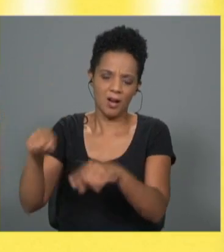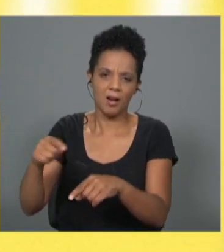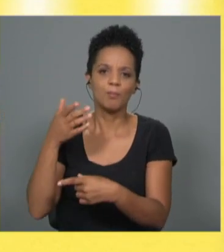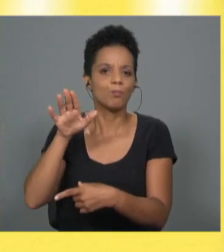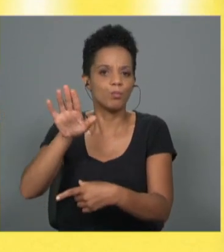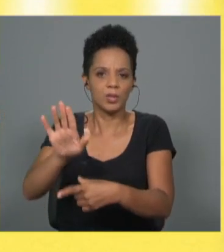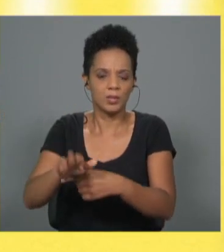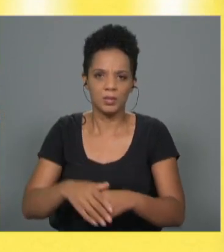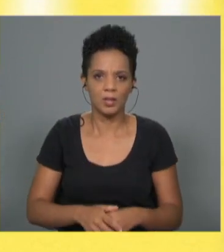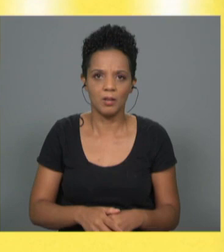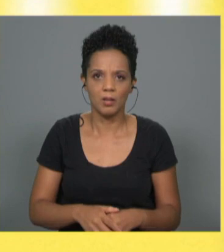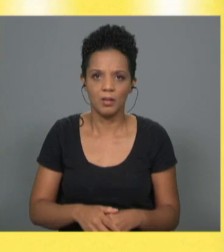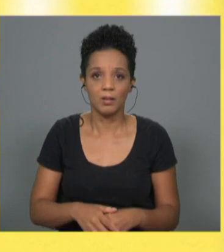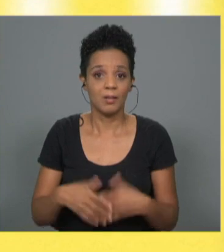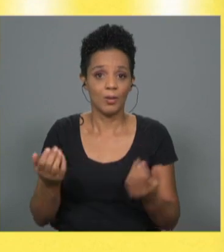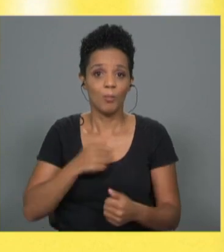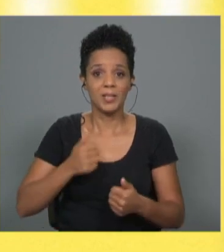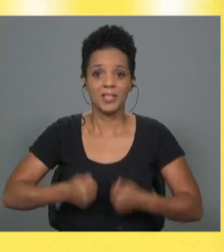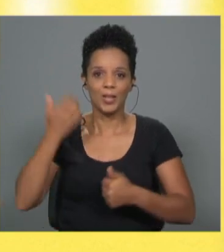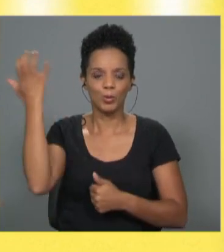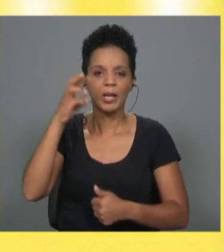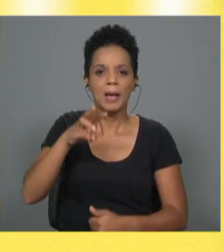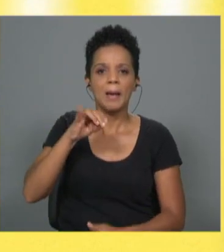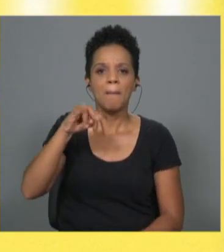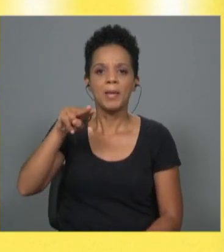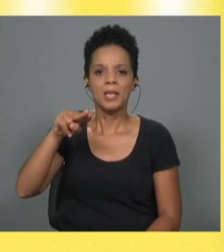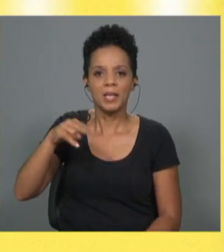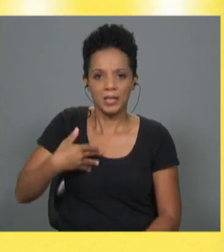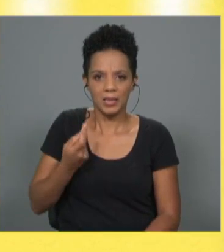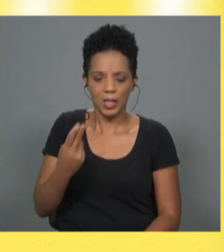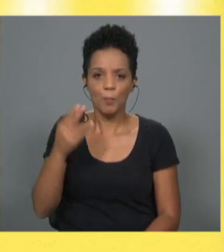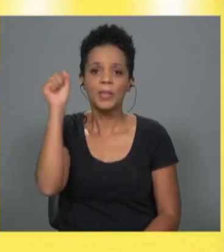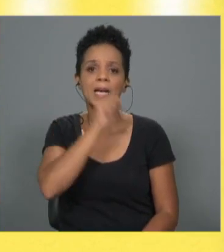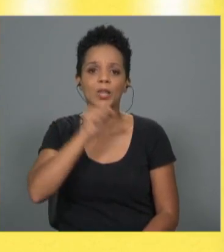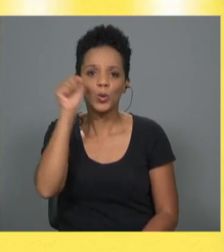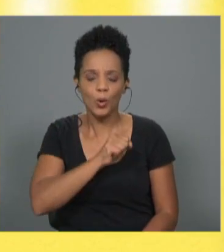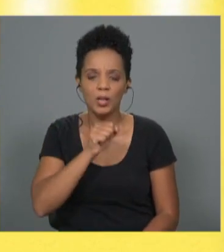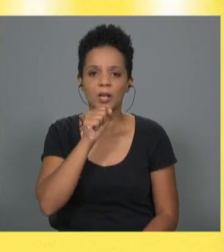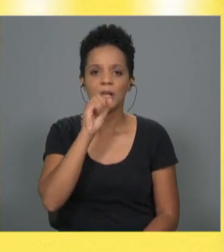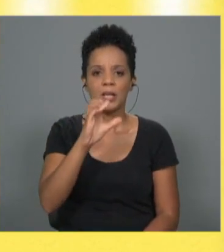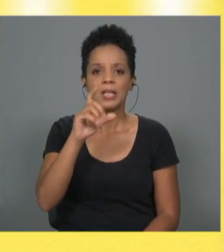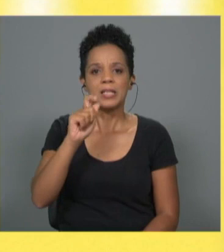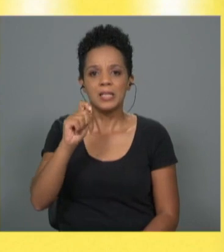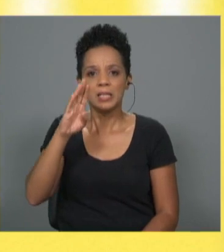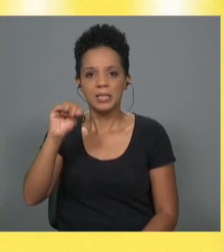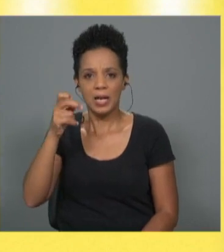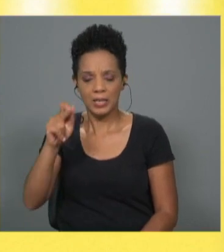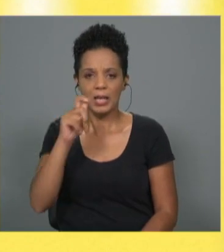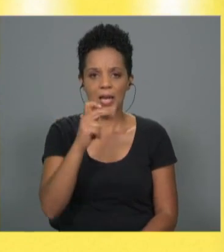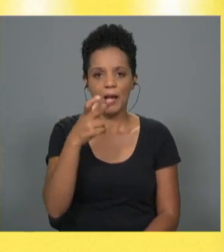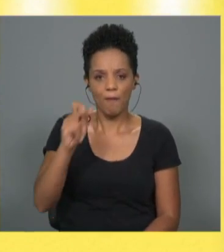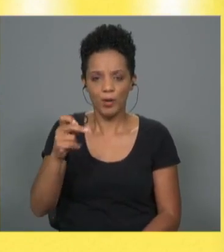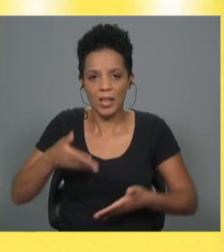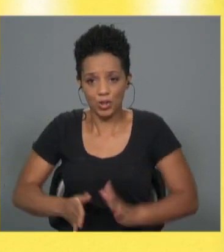exemplo, o de Mindel, uma cidade cultural onde nasceu César e Évora, recheada de música. Em todos estes locais temos alojamento